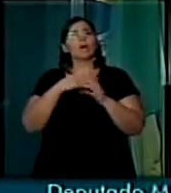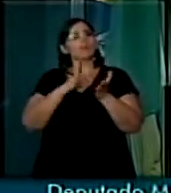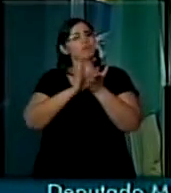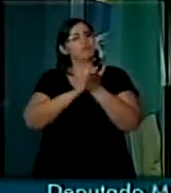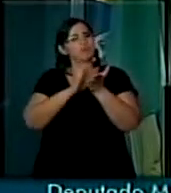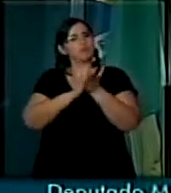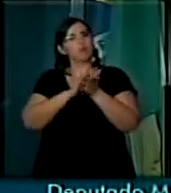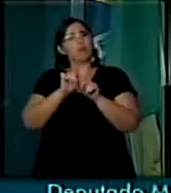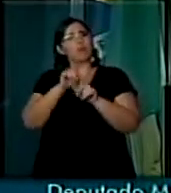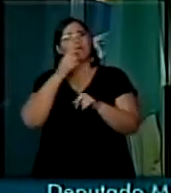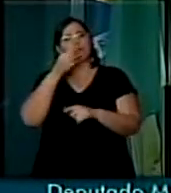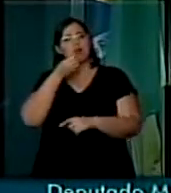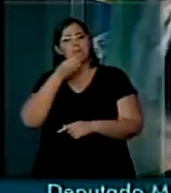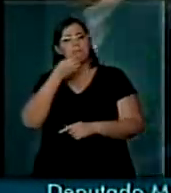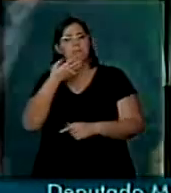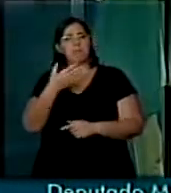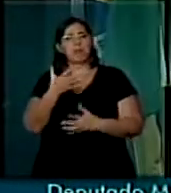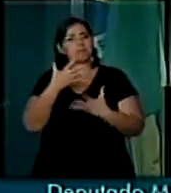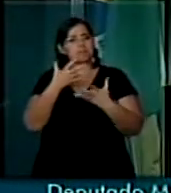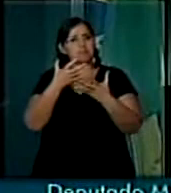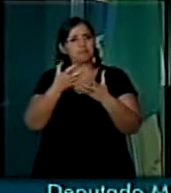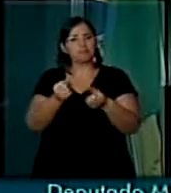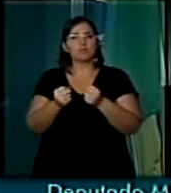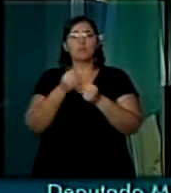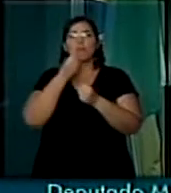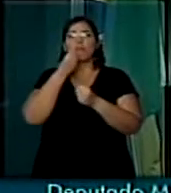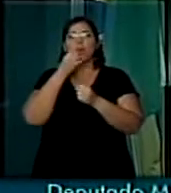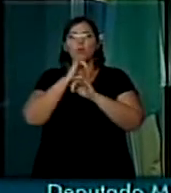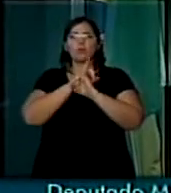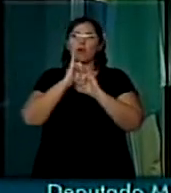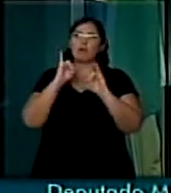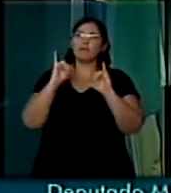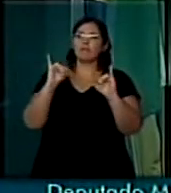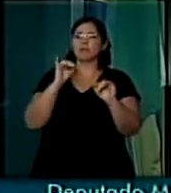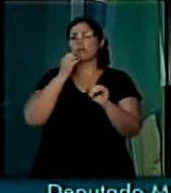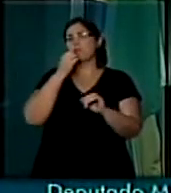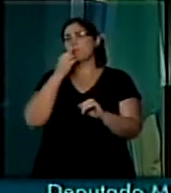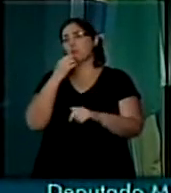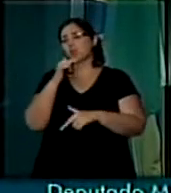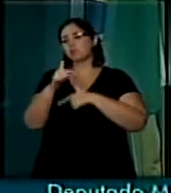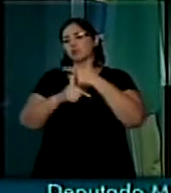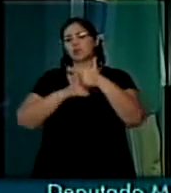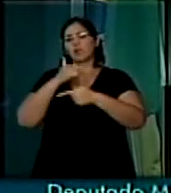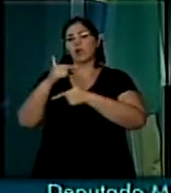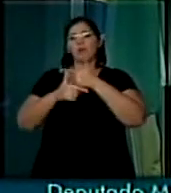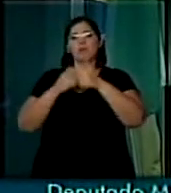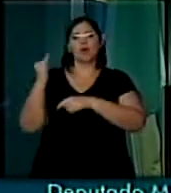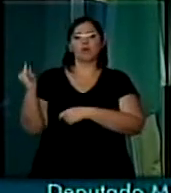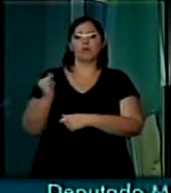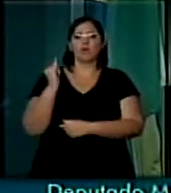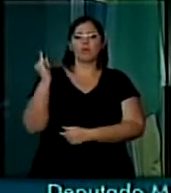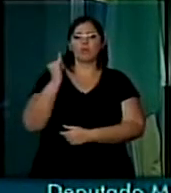elogiar, reconhecer publicamente, o grande trabalho